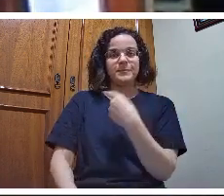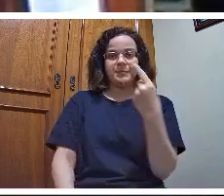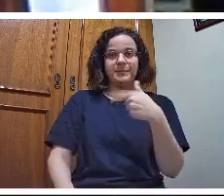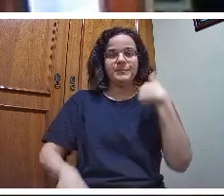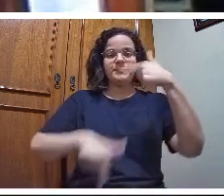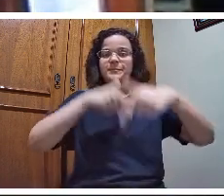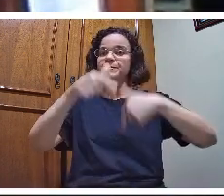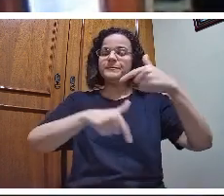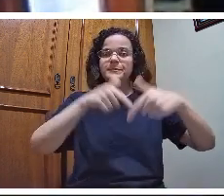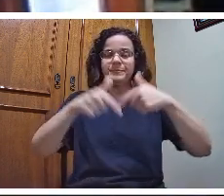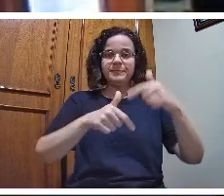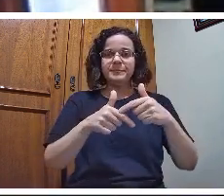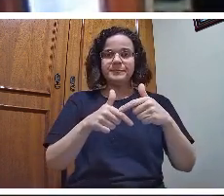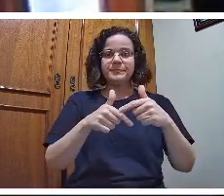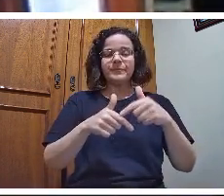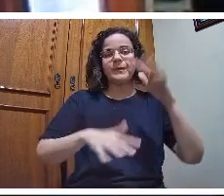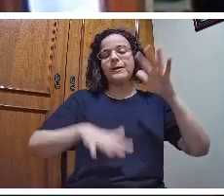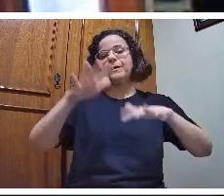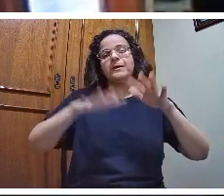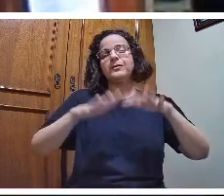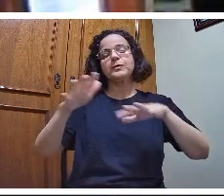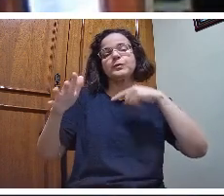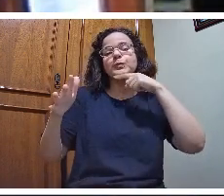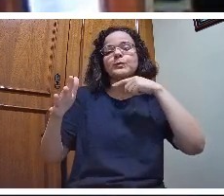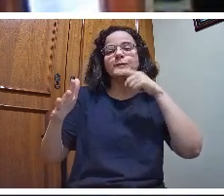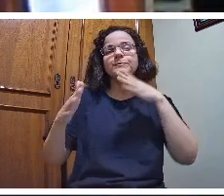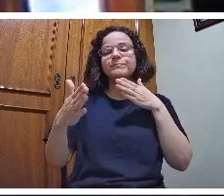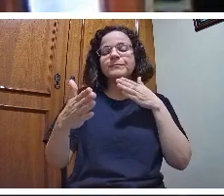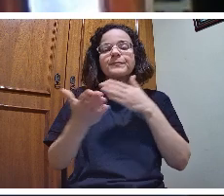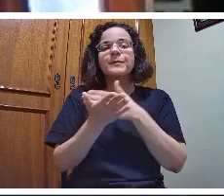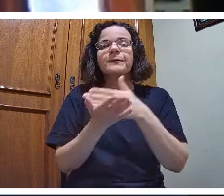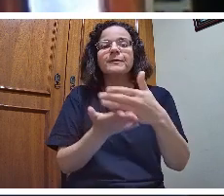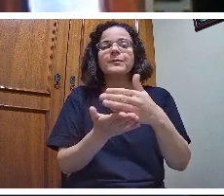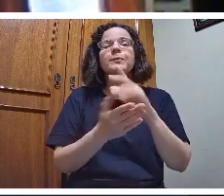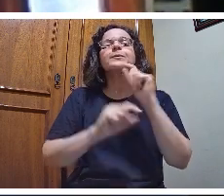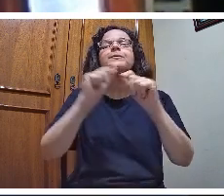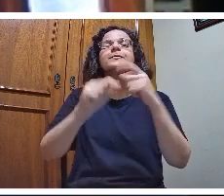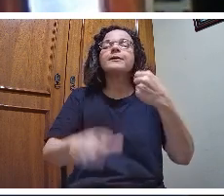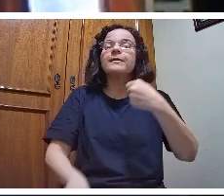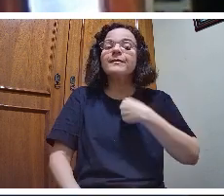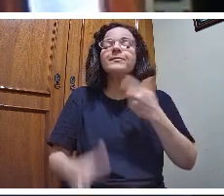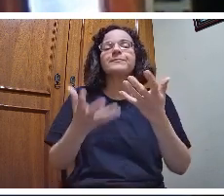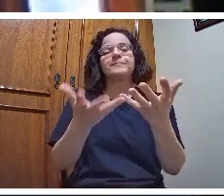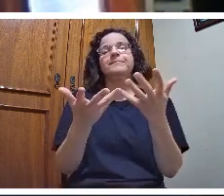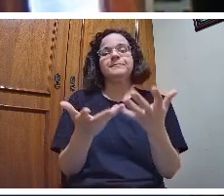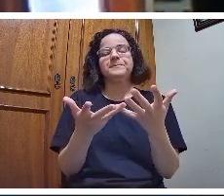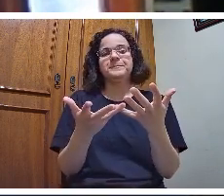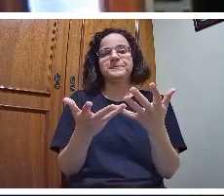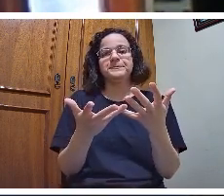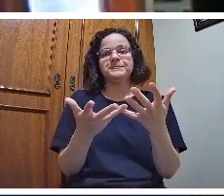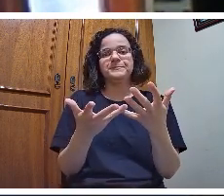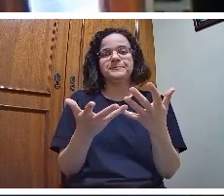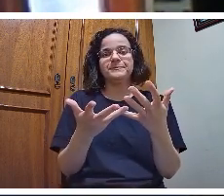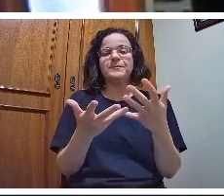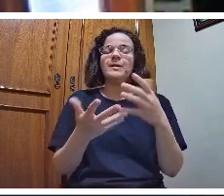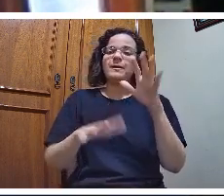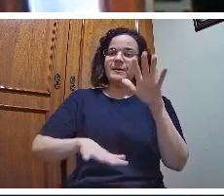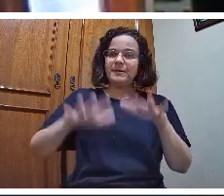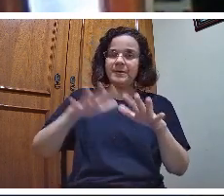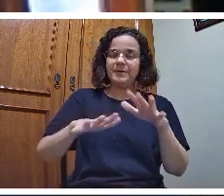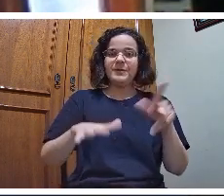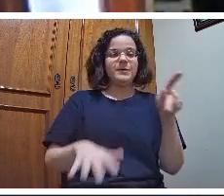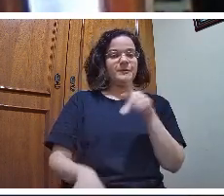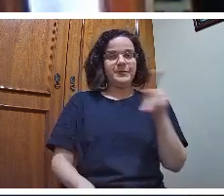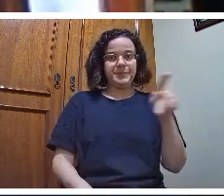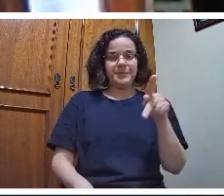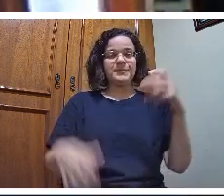nem sempre dá para iniciar com aquilo que eu quero. Um aluno, um professor de educação física me dizia,